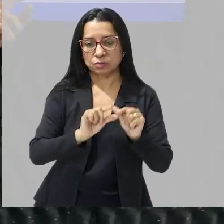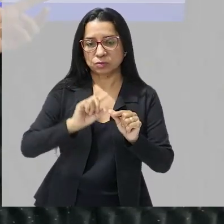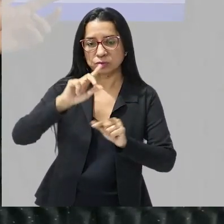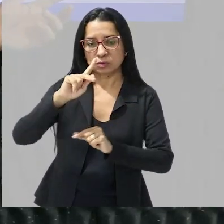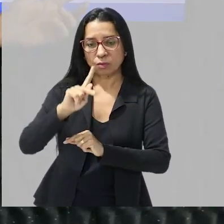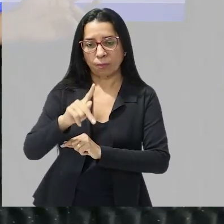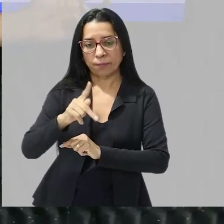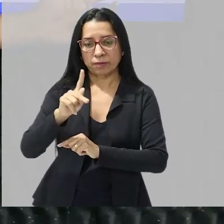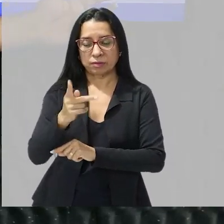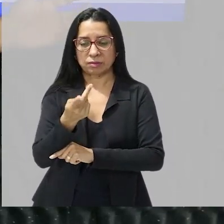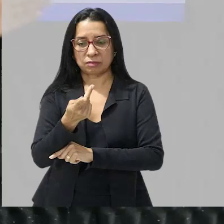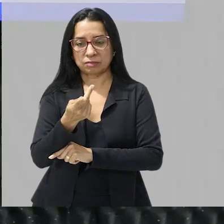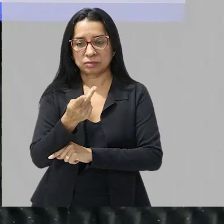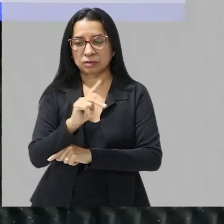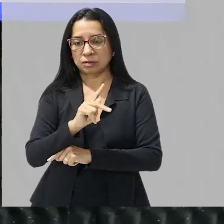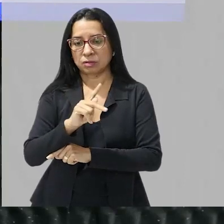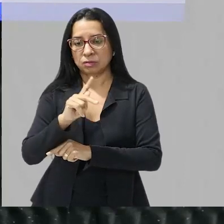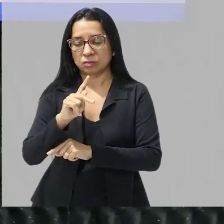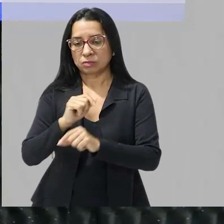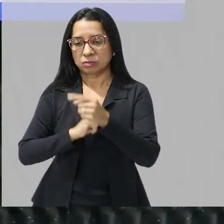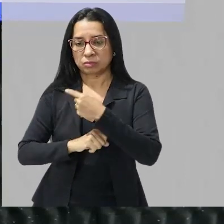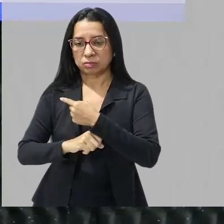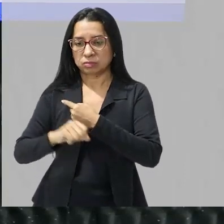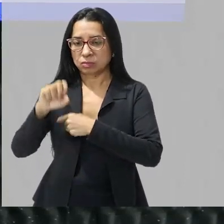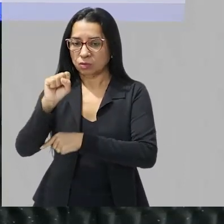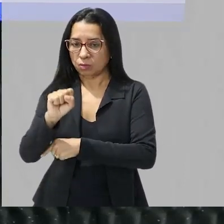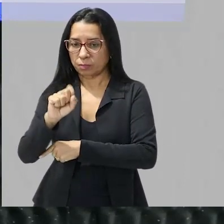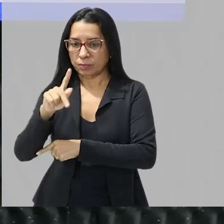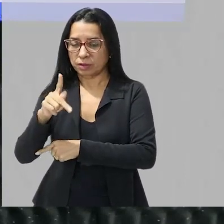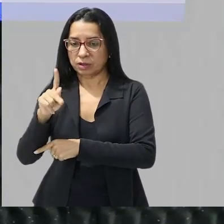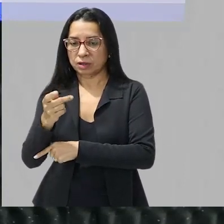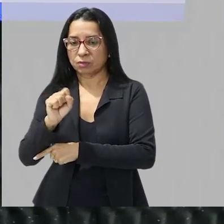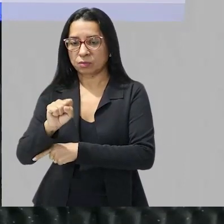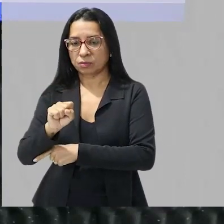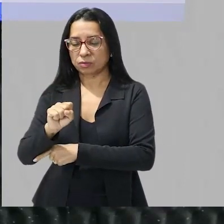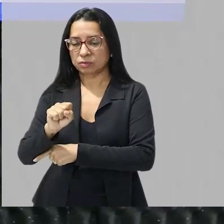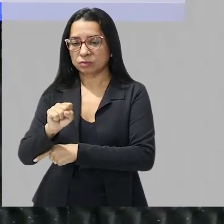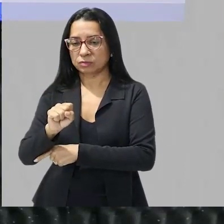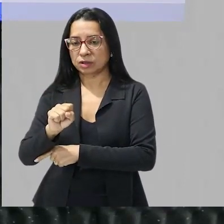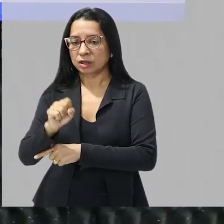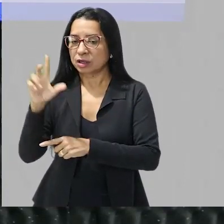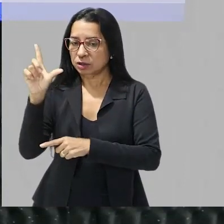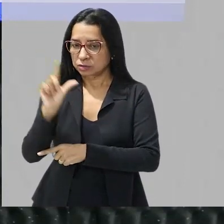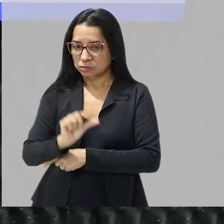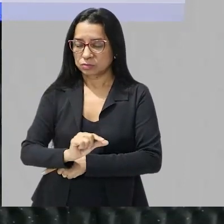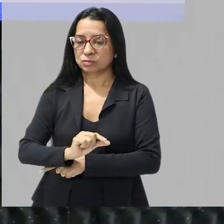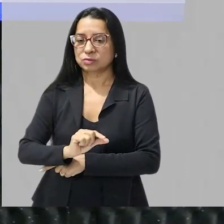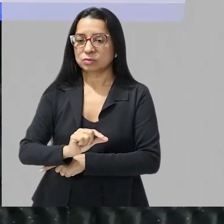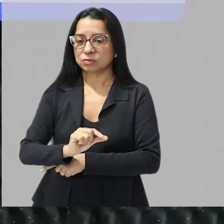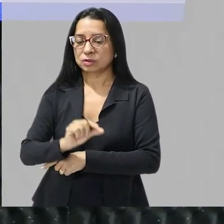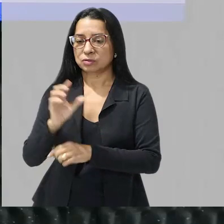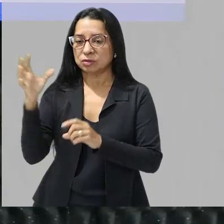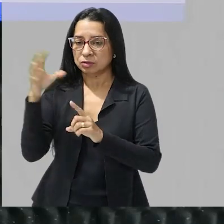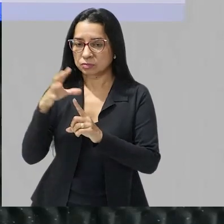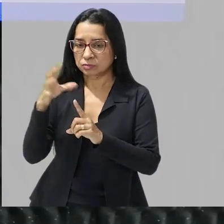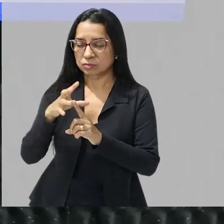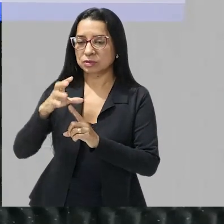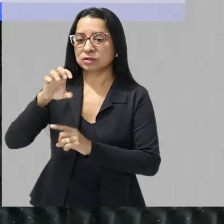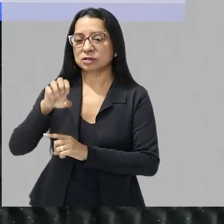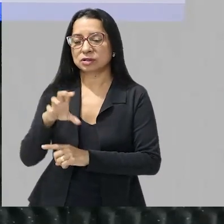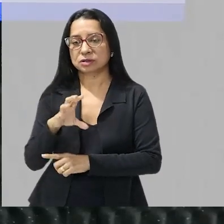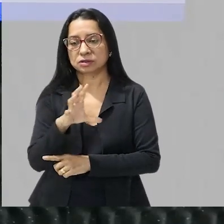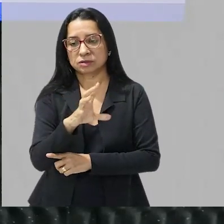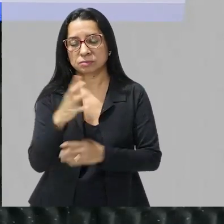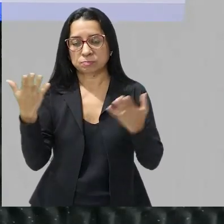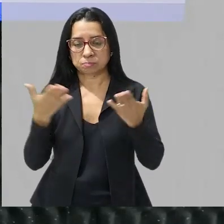8 olha o que que aconteceu diminuiu a efetividade da enzima tá e agora aqui nessa situação